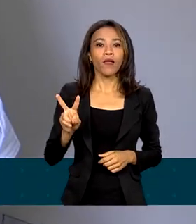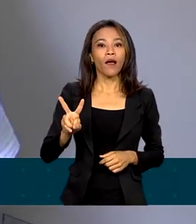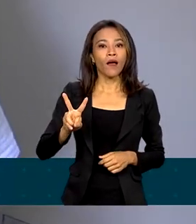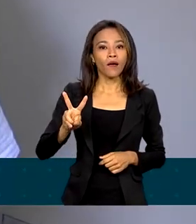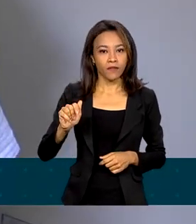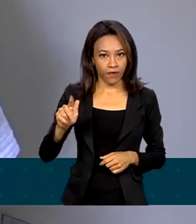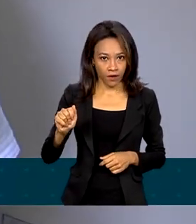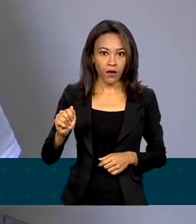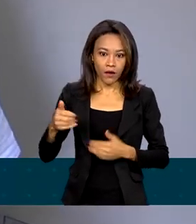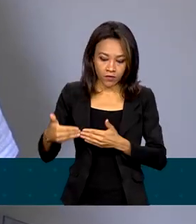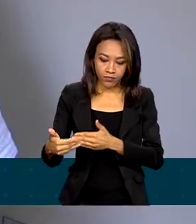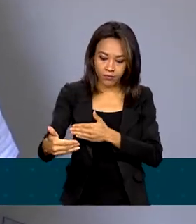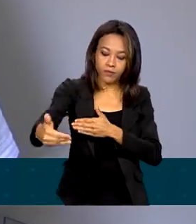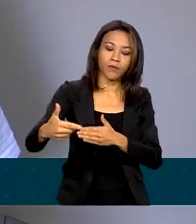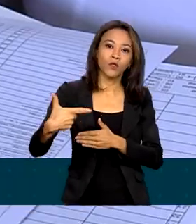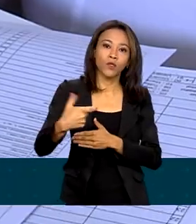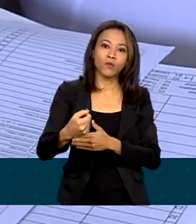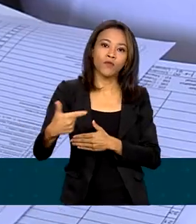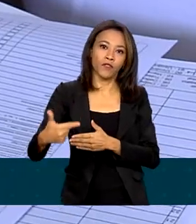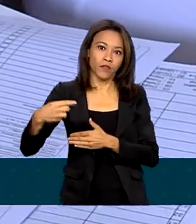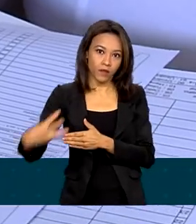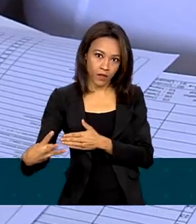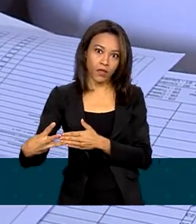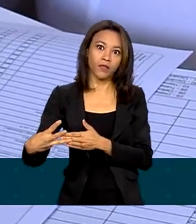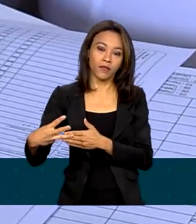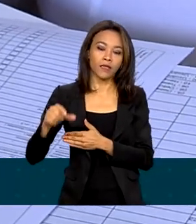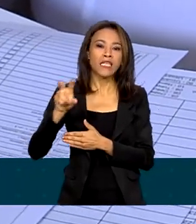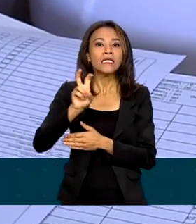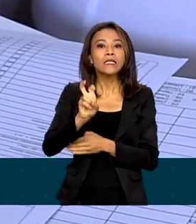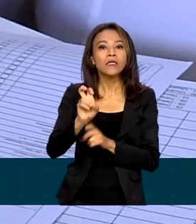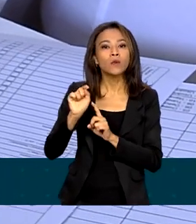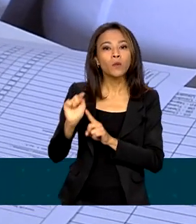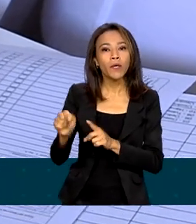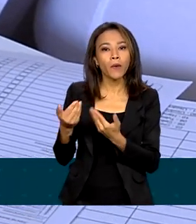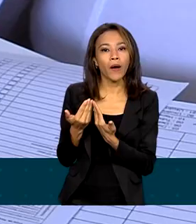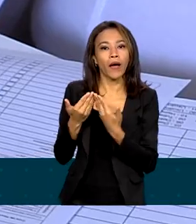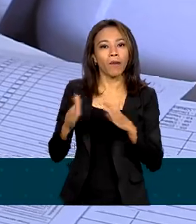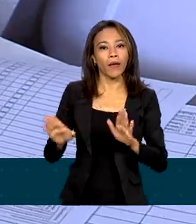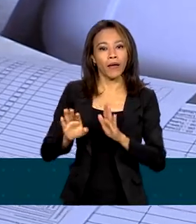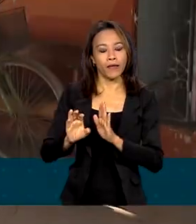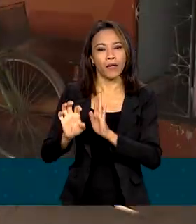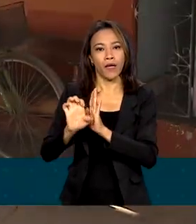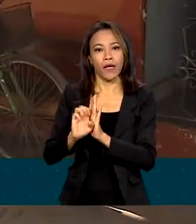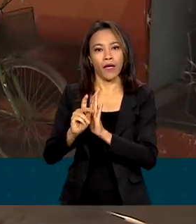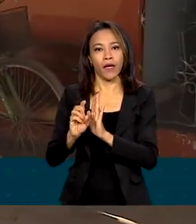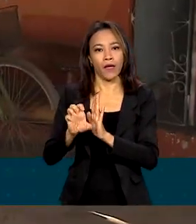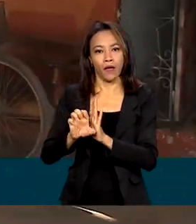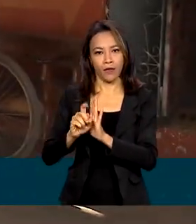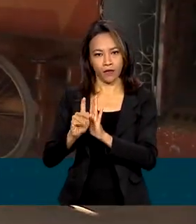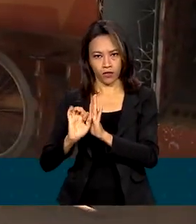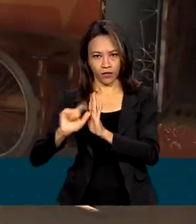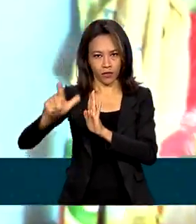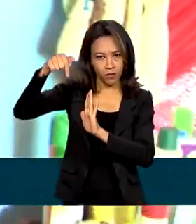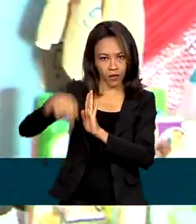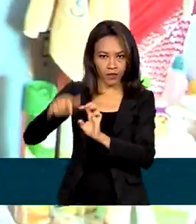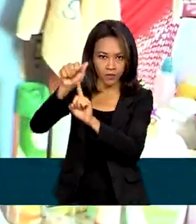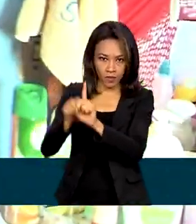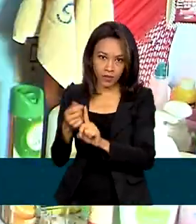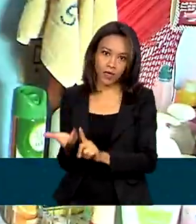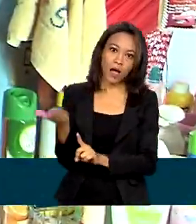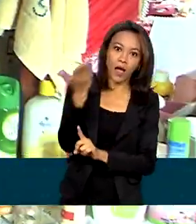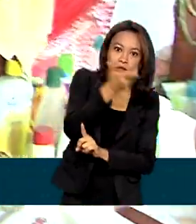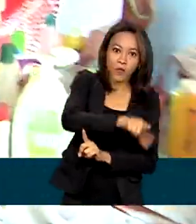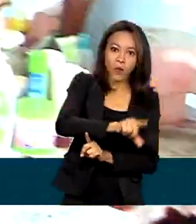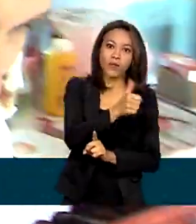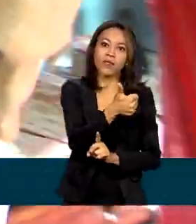previstas para 2023, 5 mil serão abertas por meio de edital já neste mês. As outras